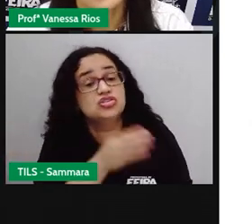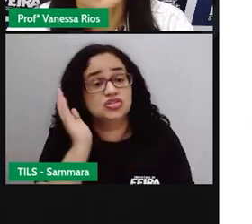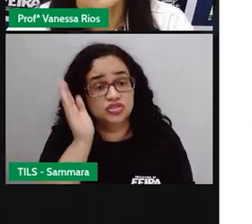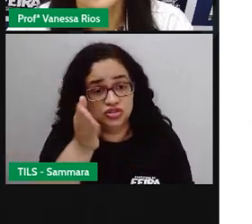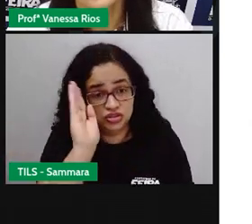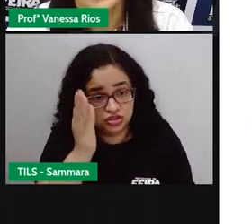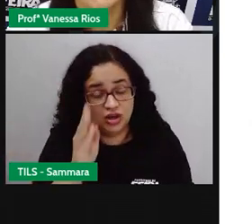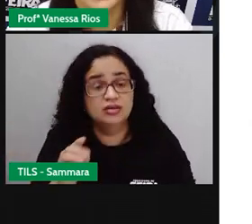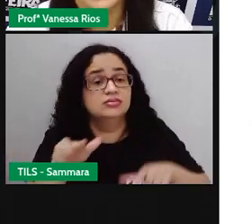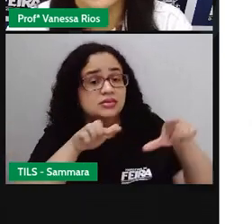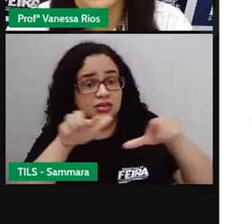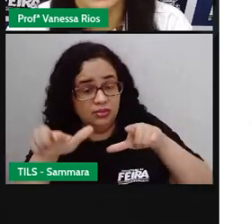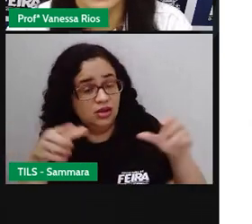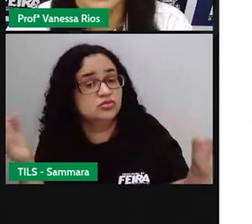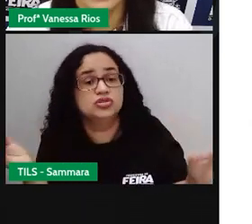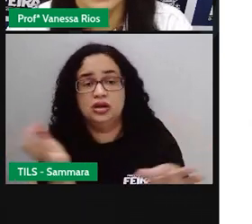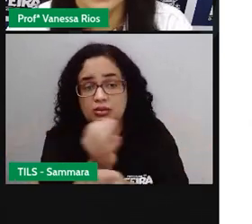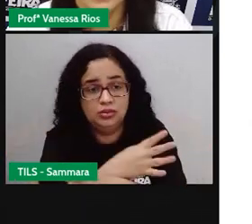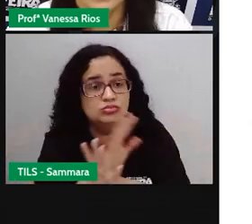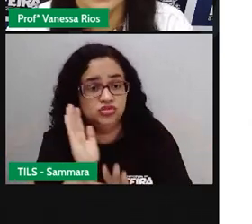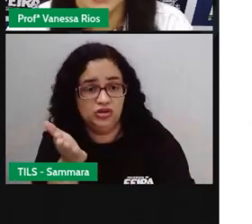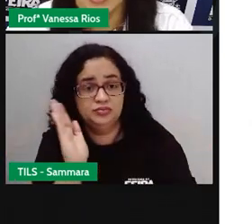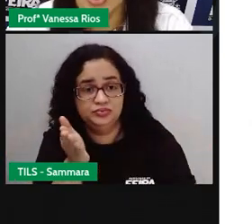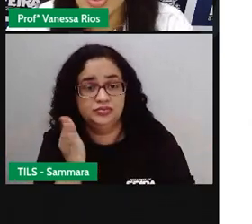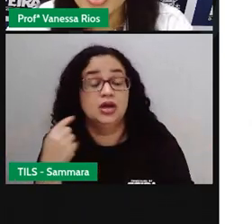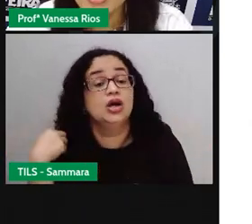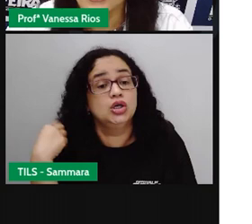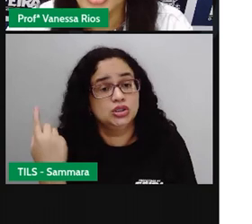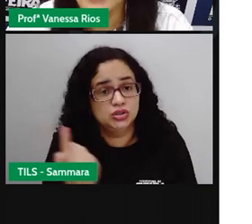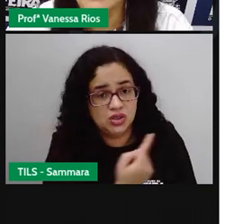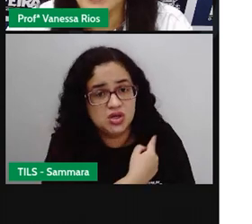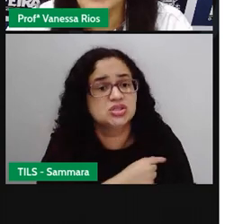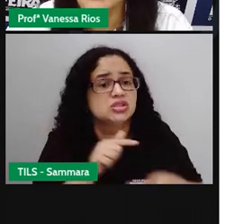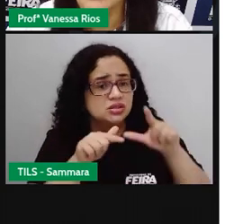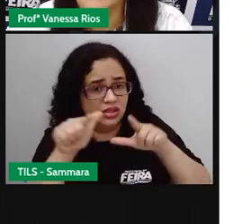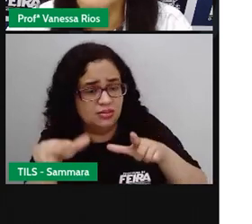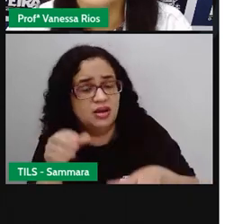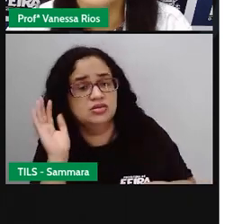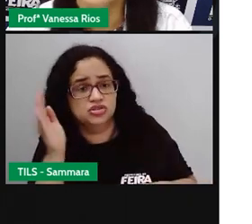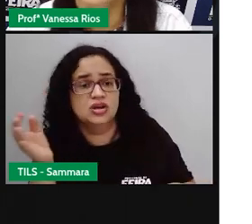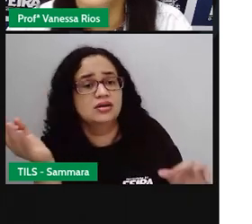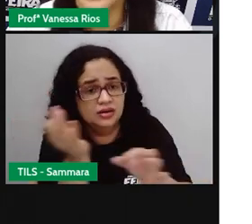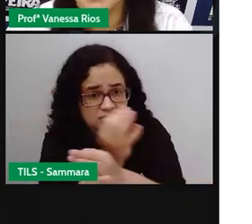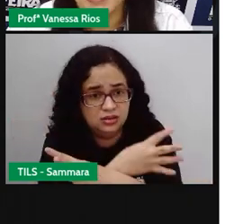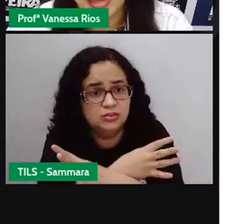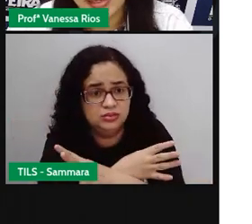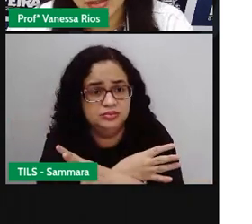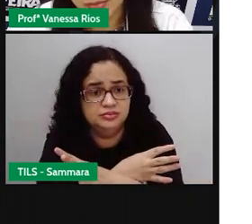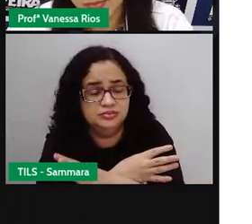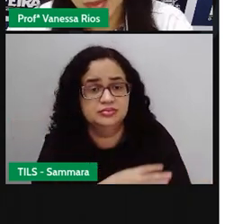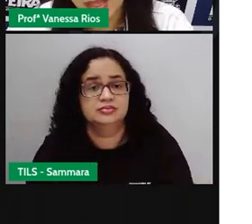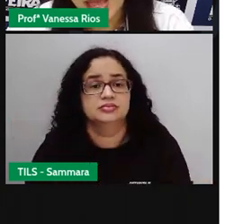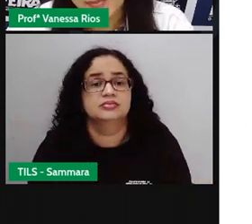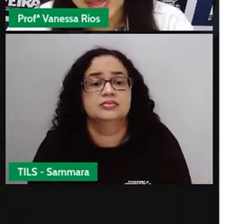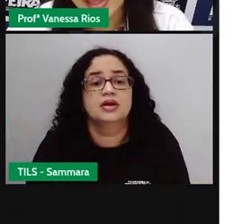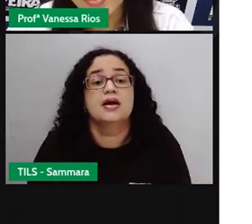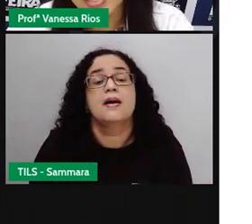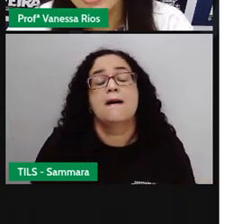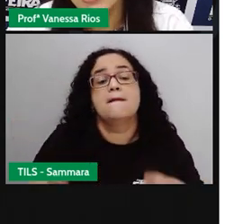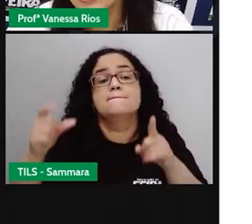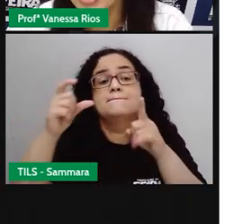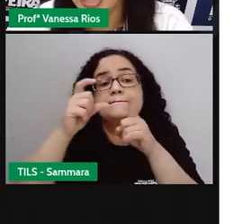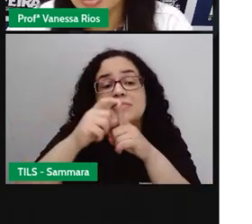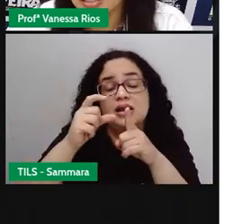terminamos o trabalho. Nós já terminamos o trabalho. A